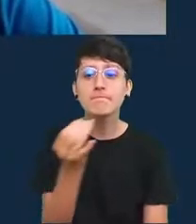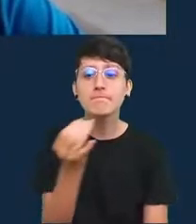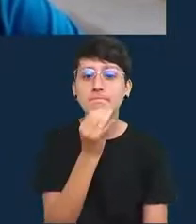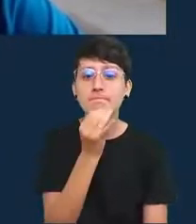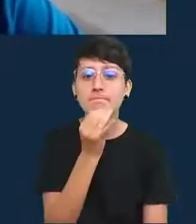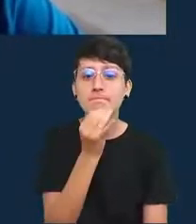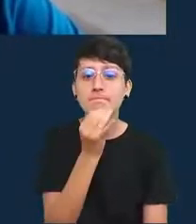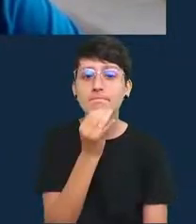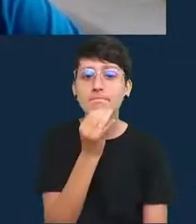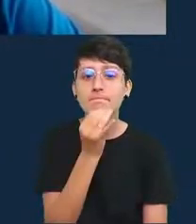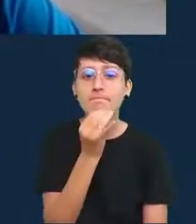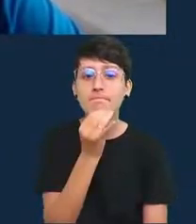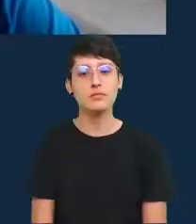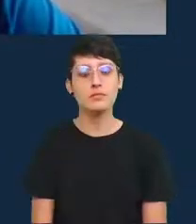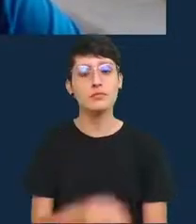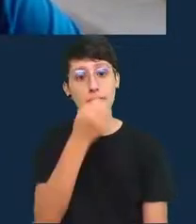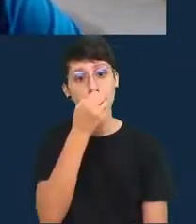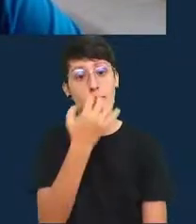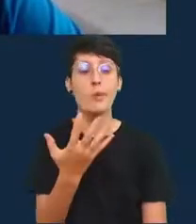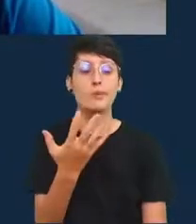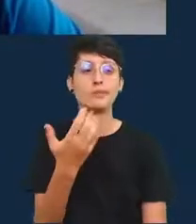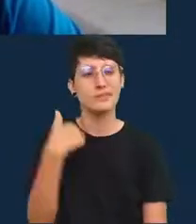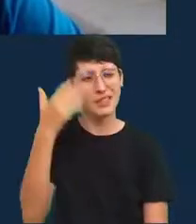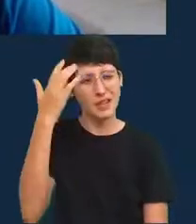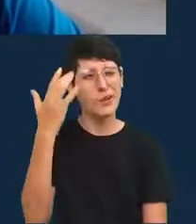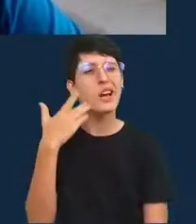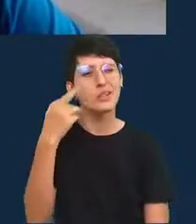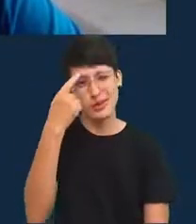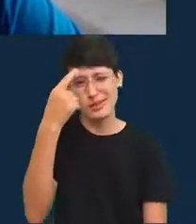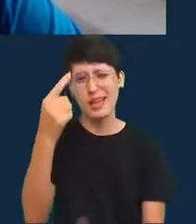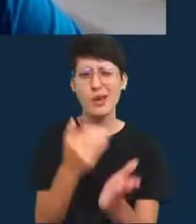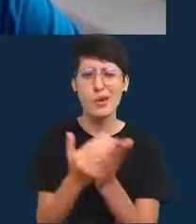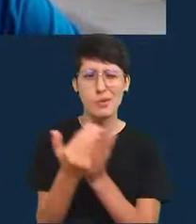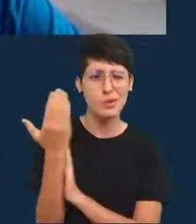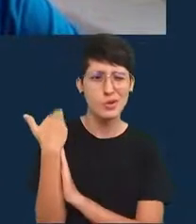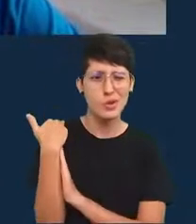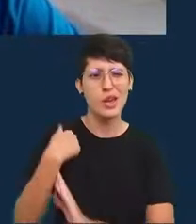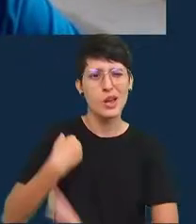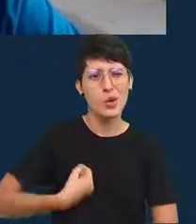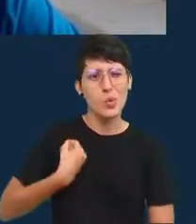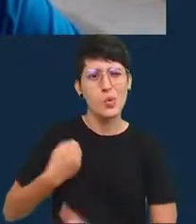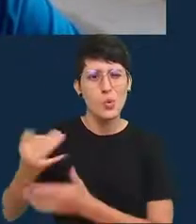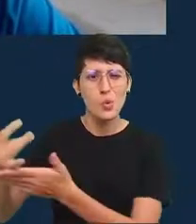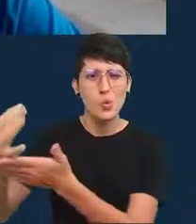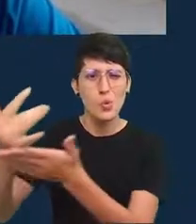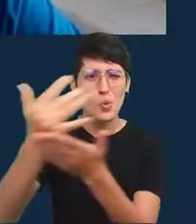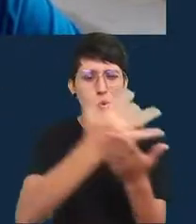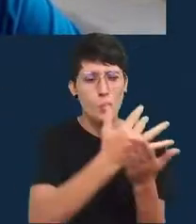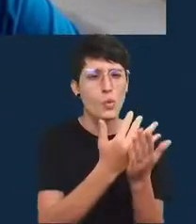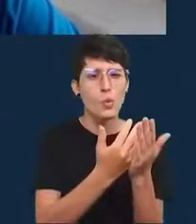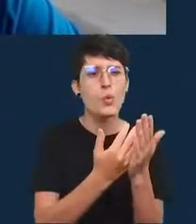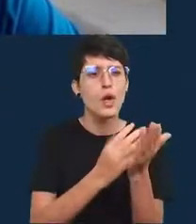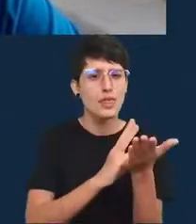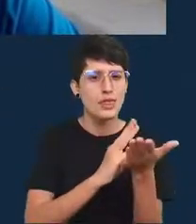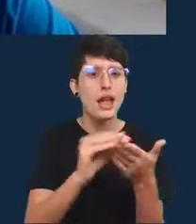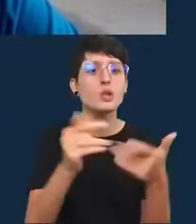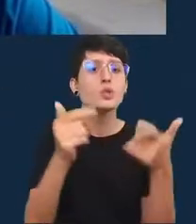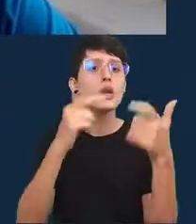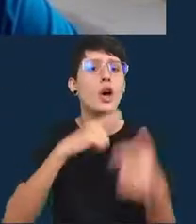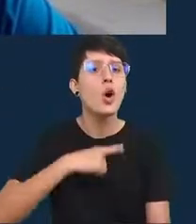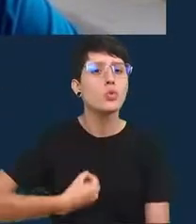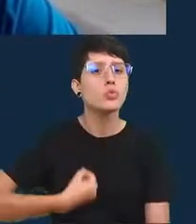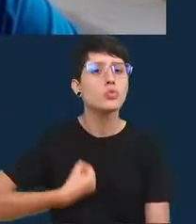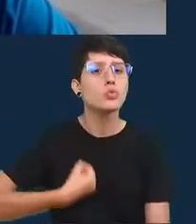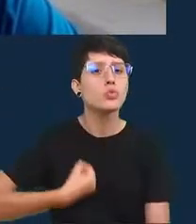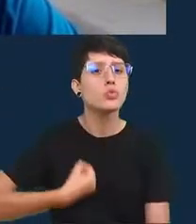bom eu acho que a ideia começou quando eu estava coletando esses dados onde tinha disponibilidade de